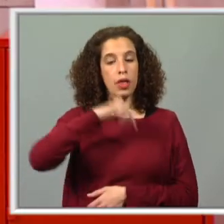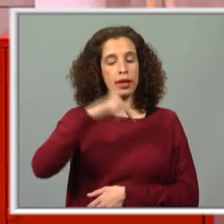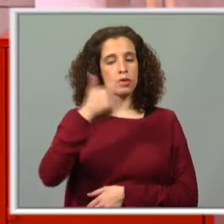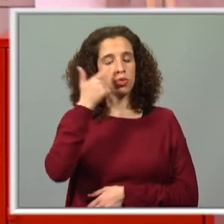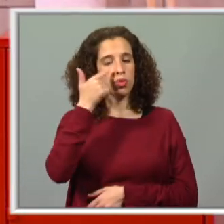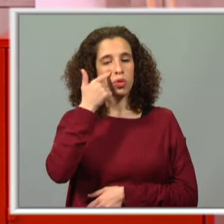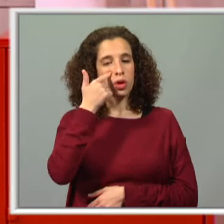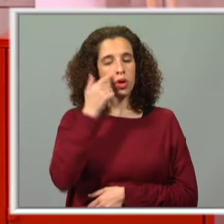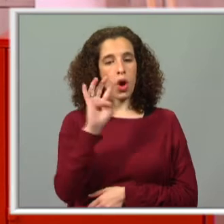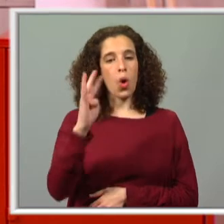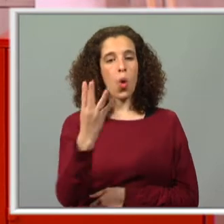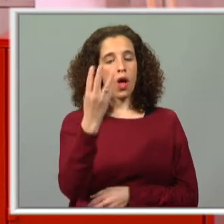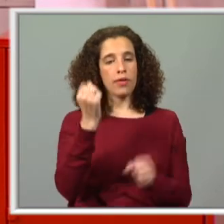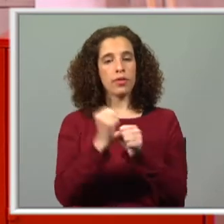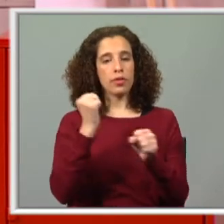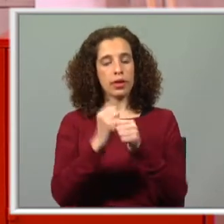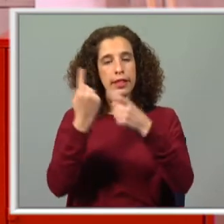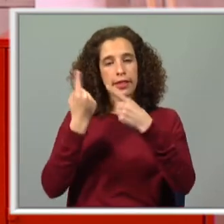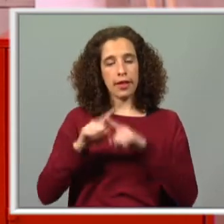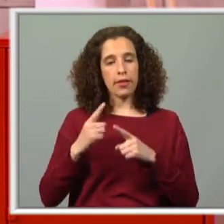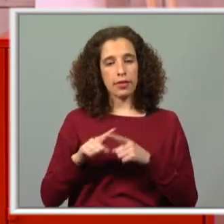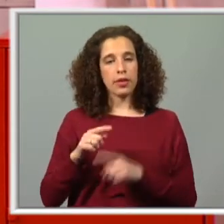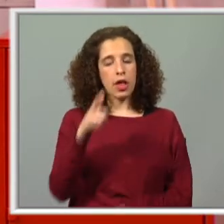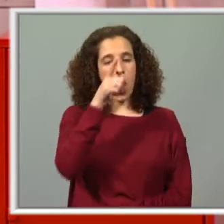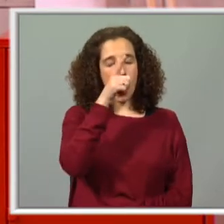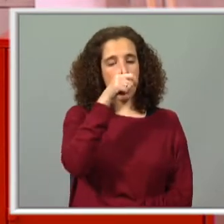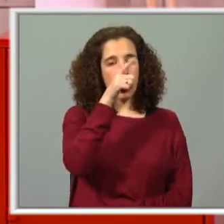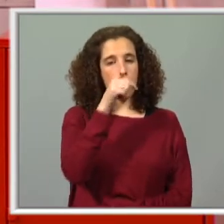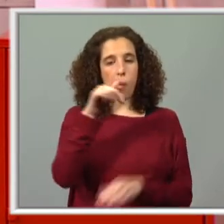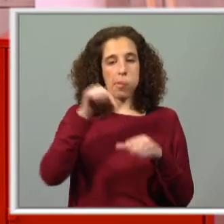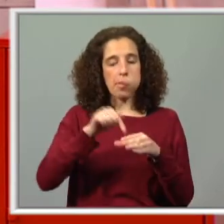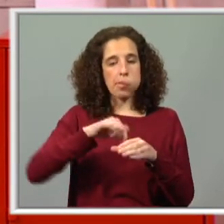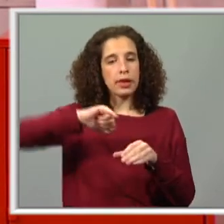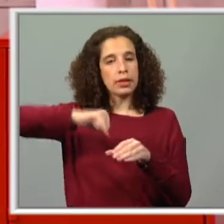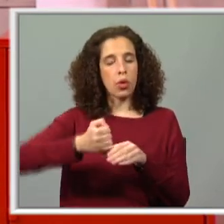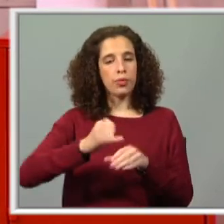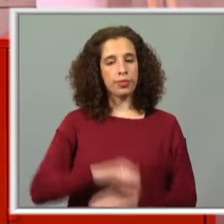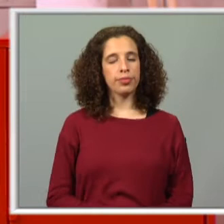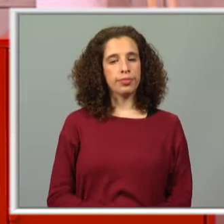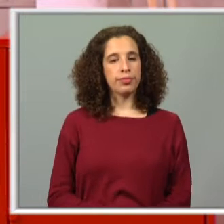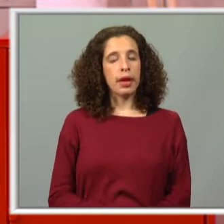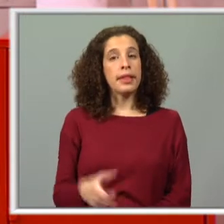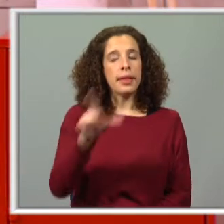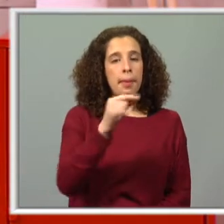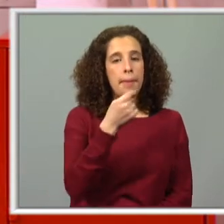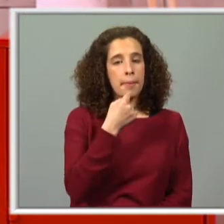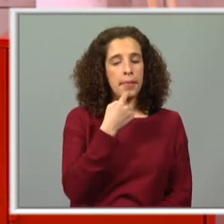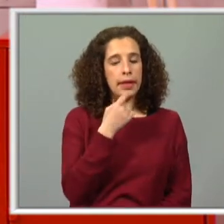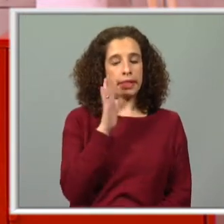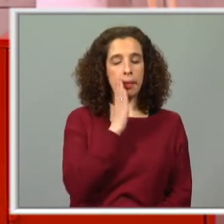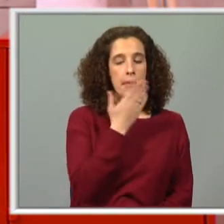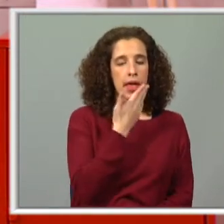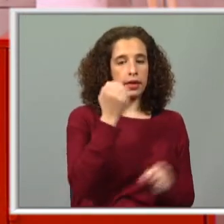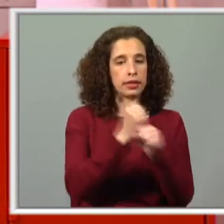conhecemos quatro funções diferentes das formigas dentro dos formigueiros. Até percebemos que de acordo com as